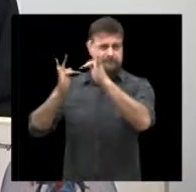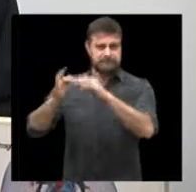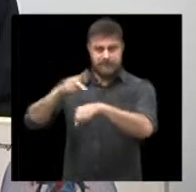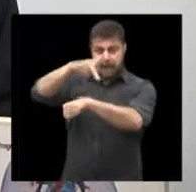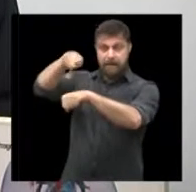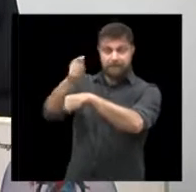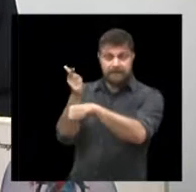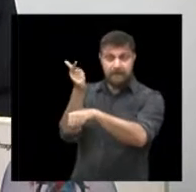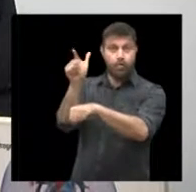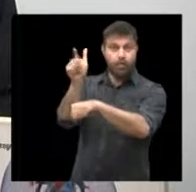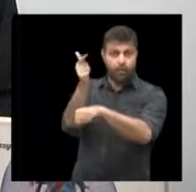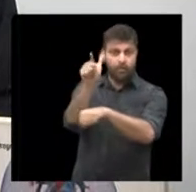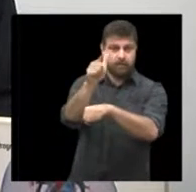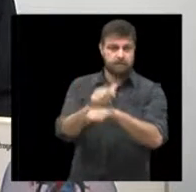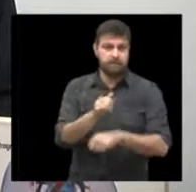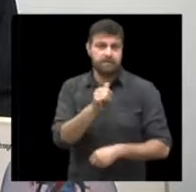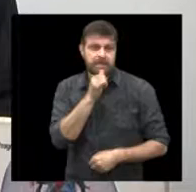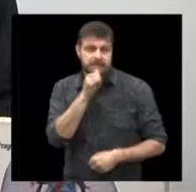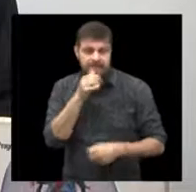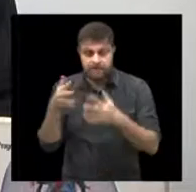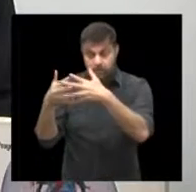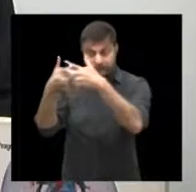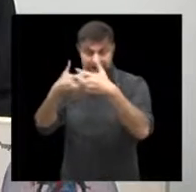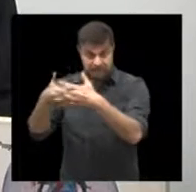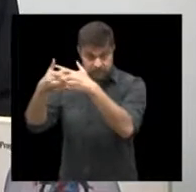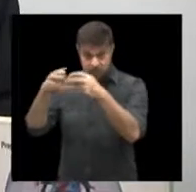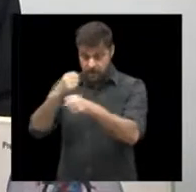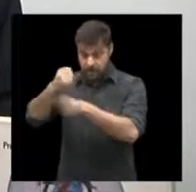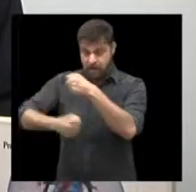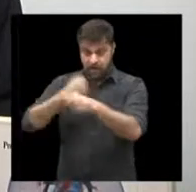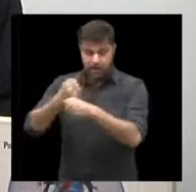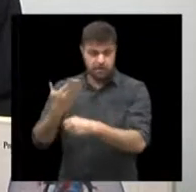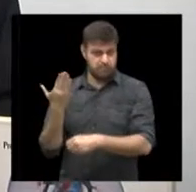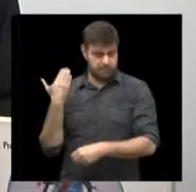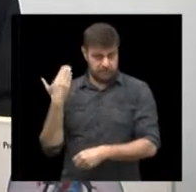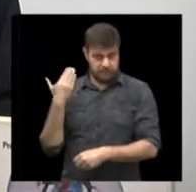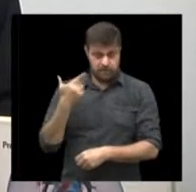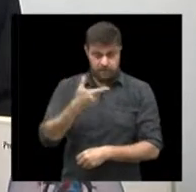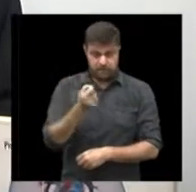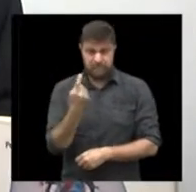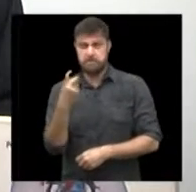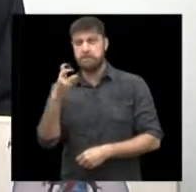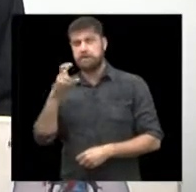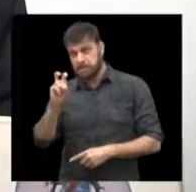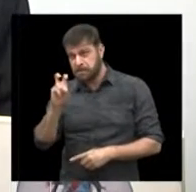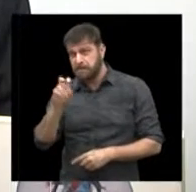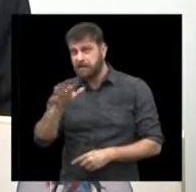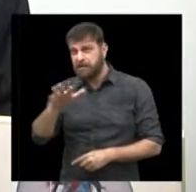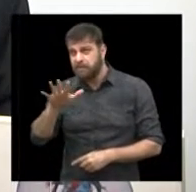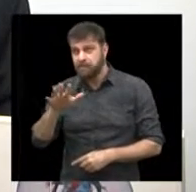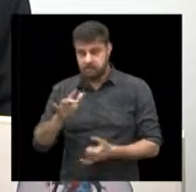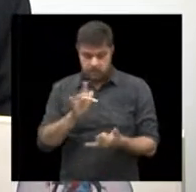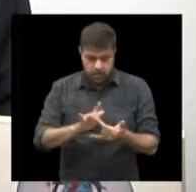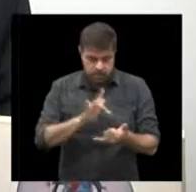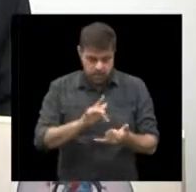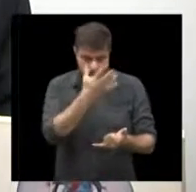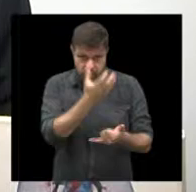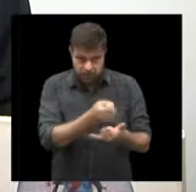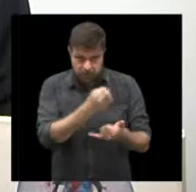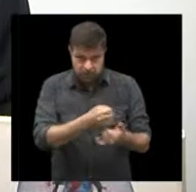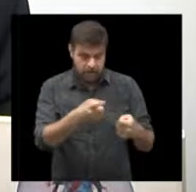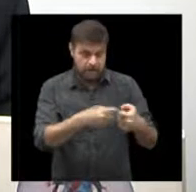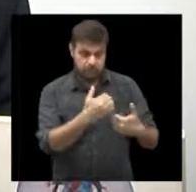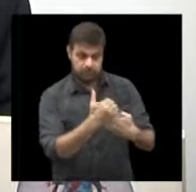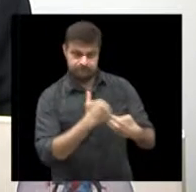desenvolvidos. Nos Estados Unidos, no ano passado, no ano 2015, o uso de telemedicina para